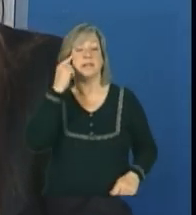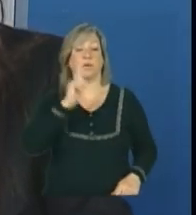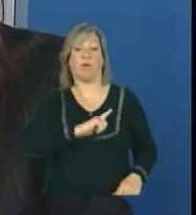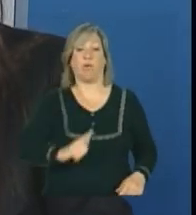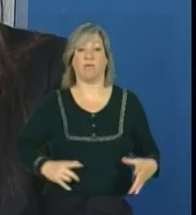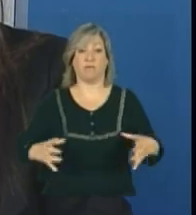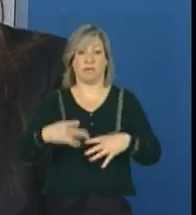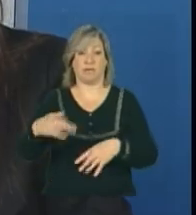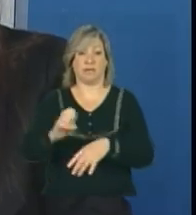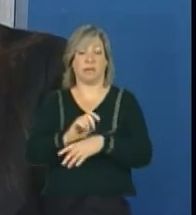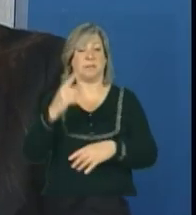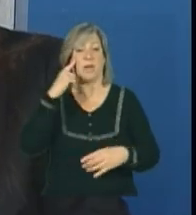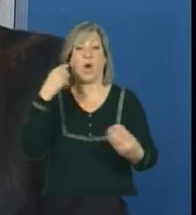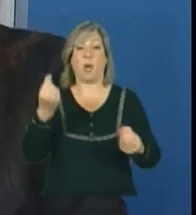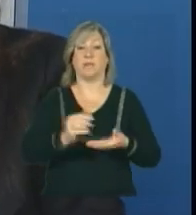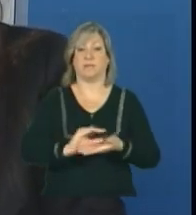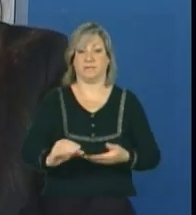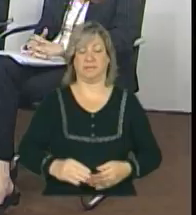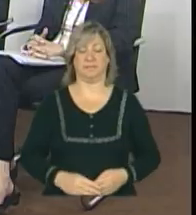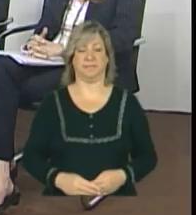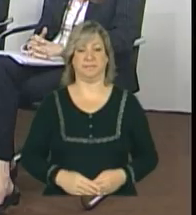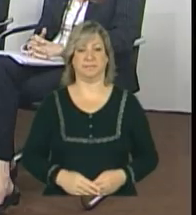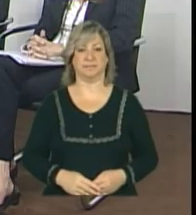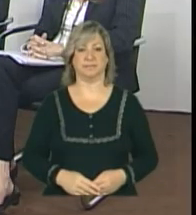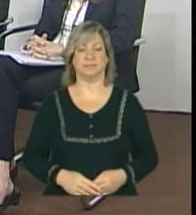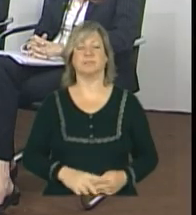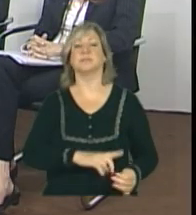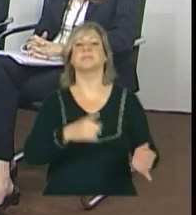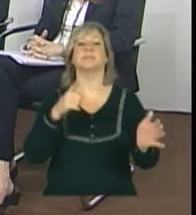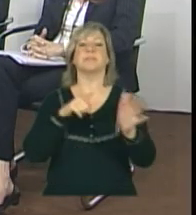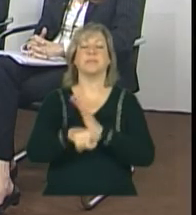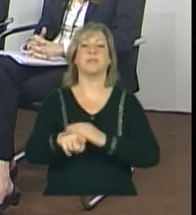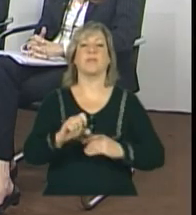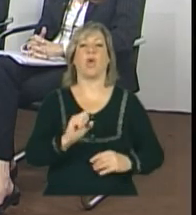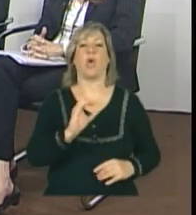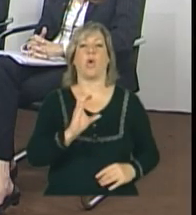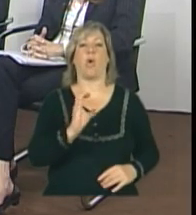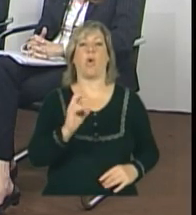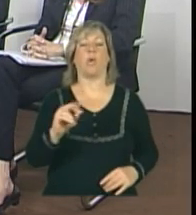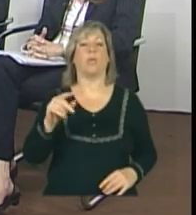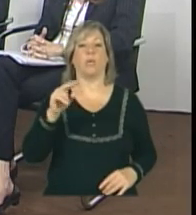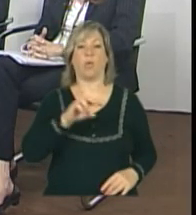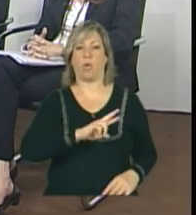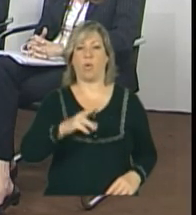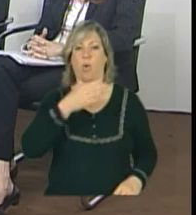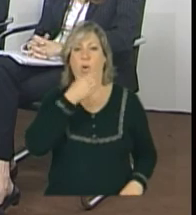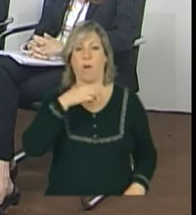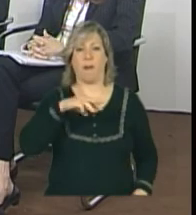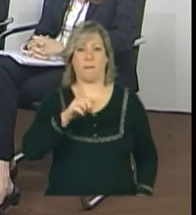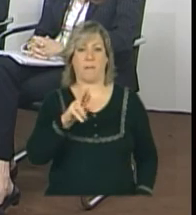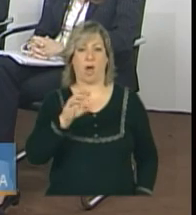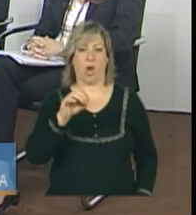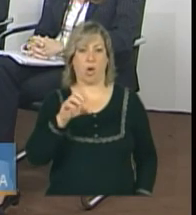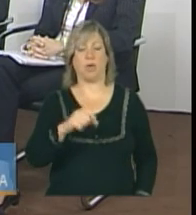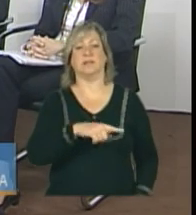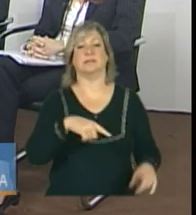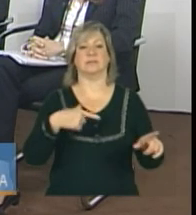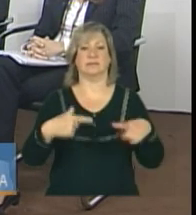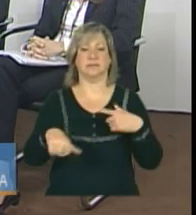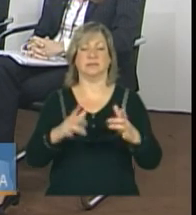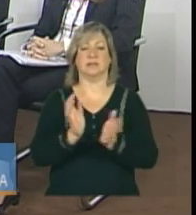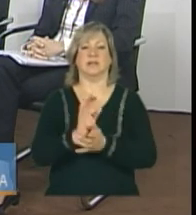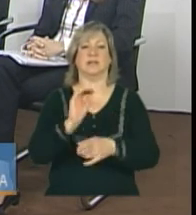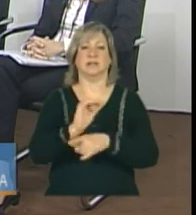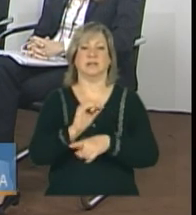neste sentido. Socorro. Marcos Moreira é coordenador municipal da Proteção Social